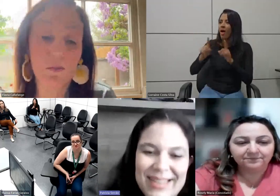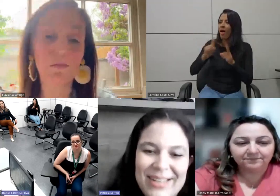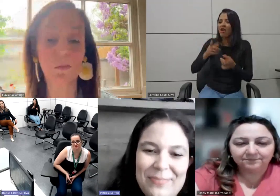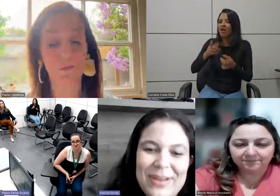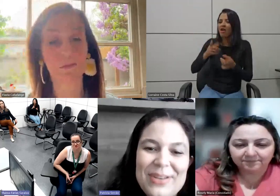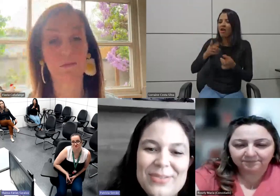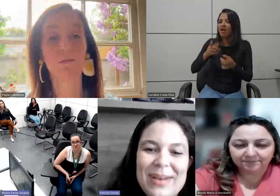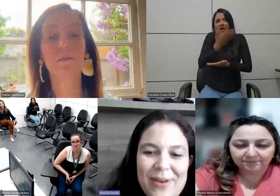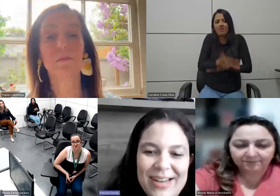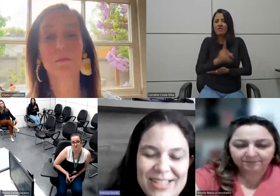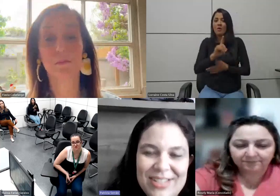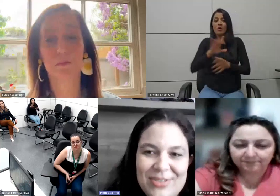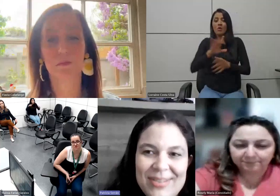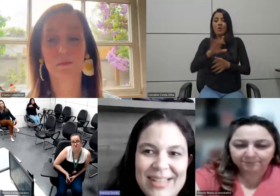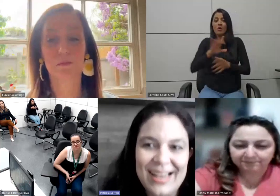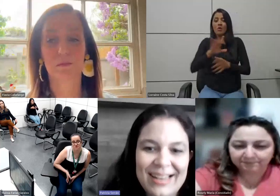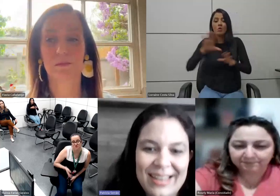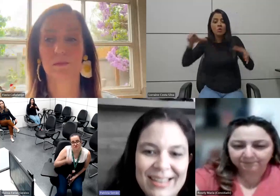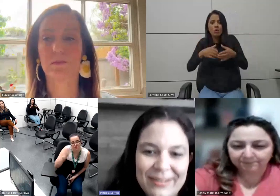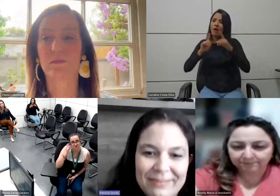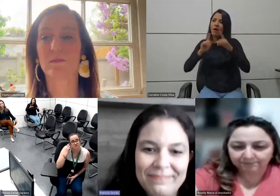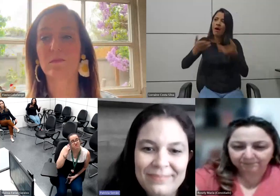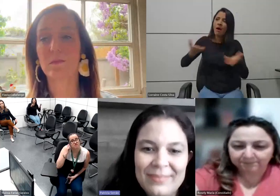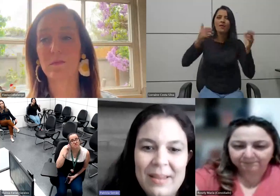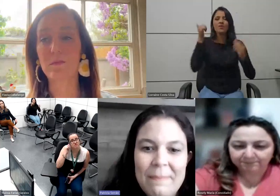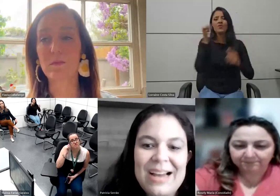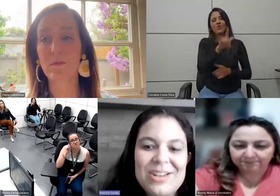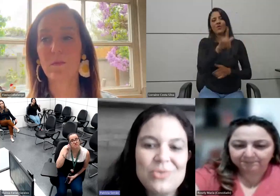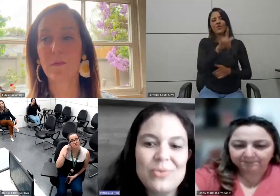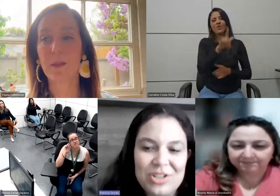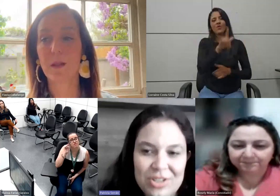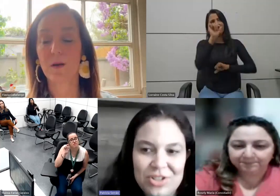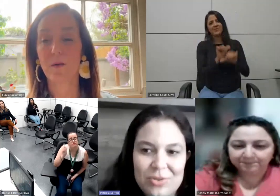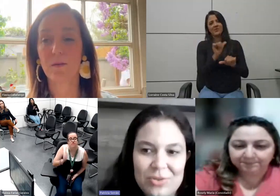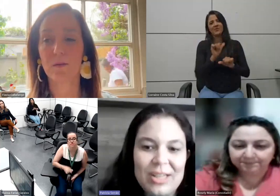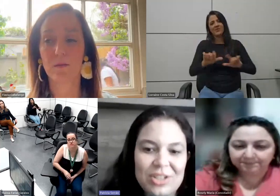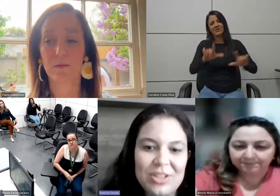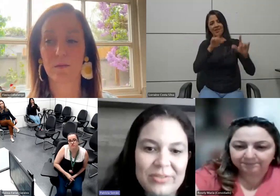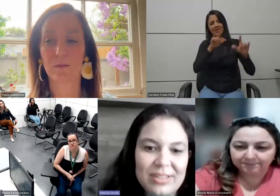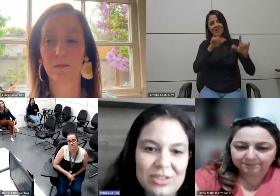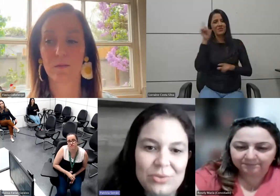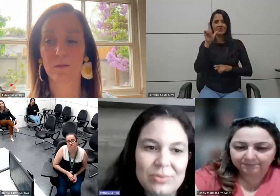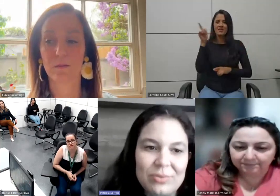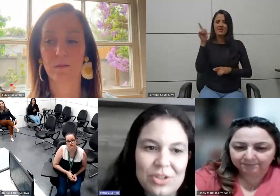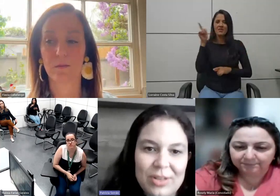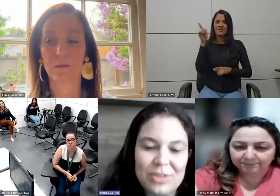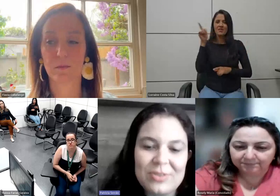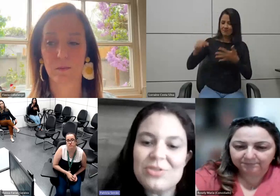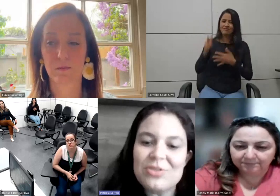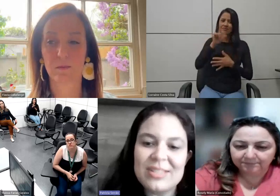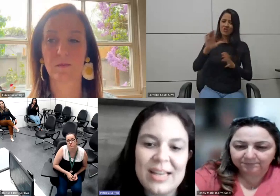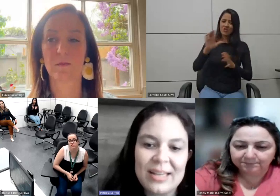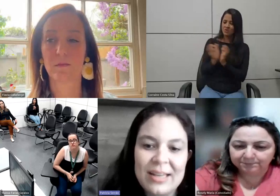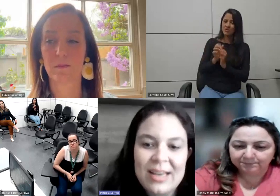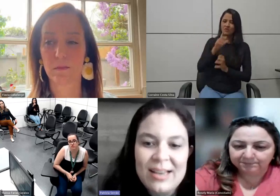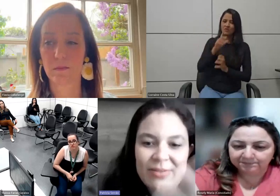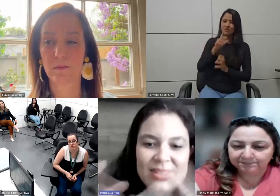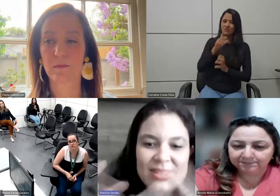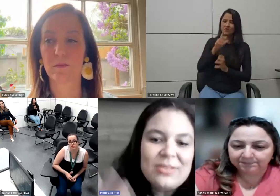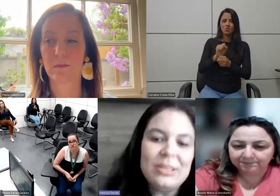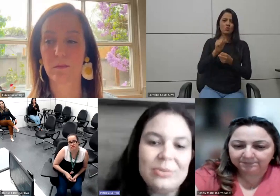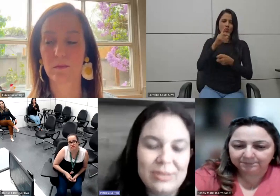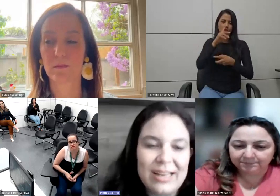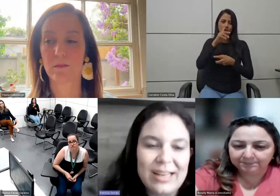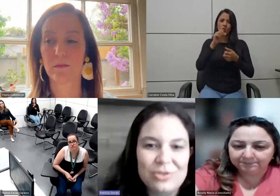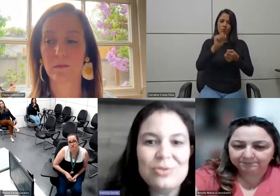acaba também tendo um peso maior a gente consegue mais conquistas coletivas e juntas porque as pessoas conseguem